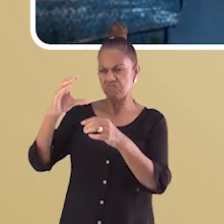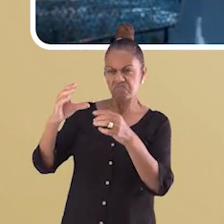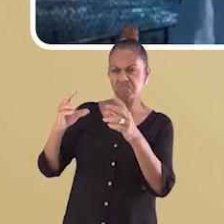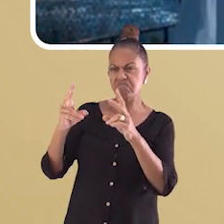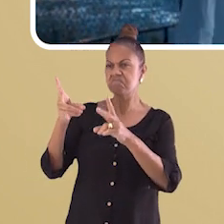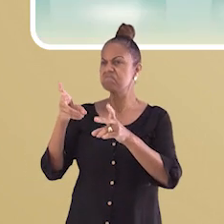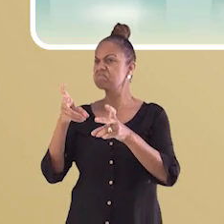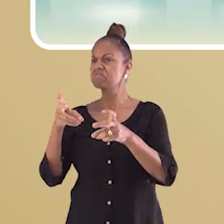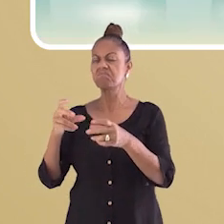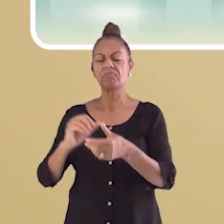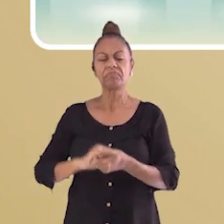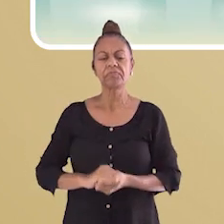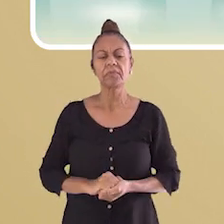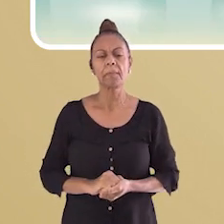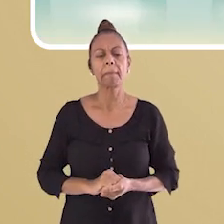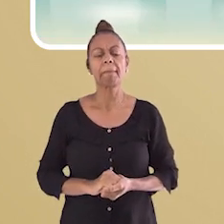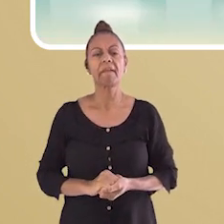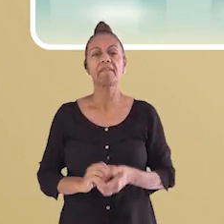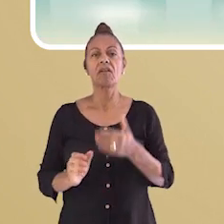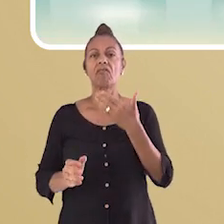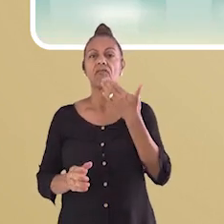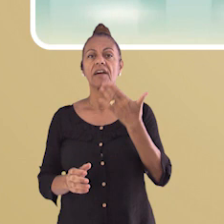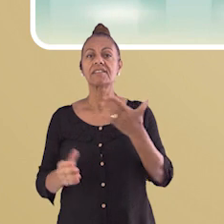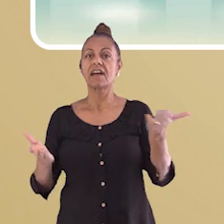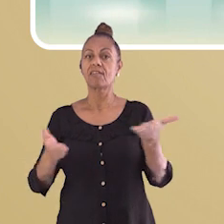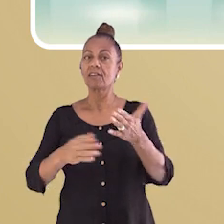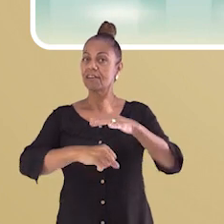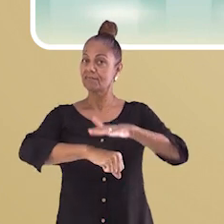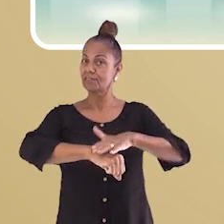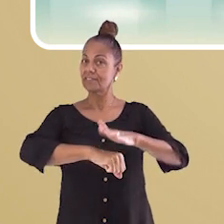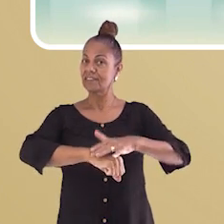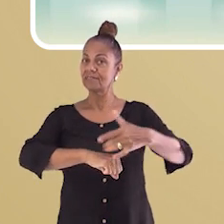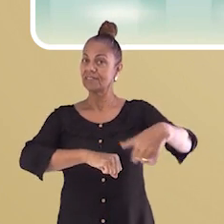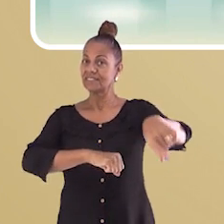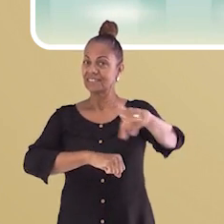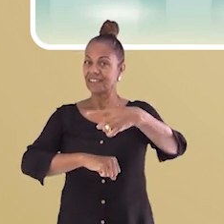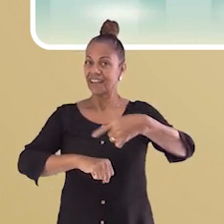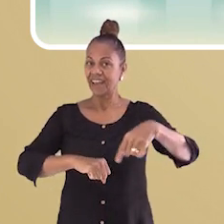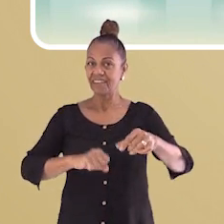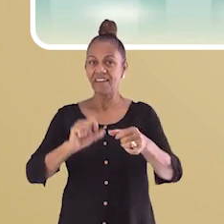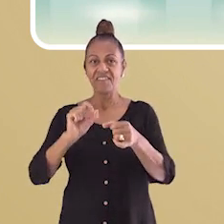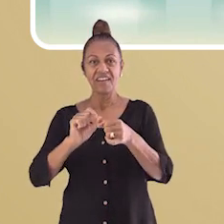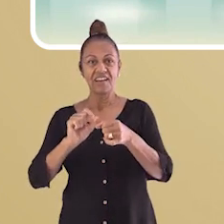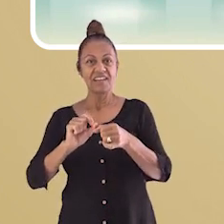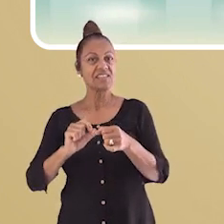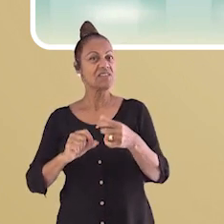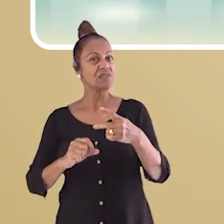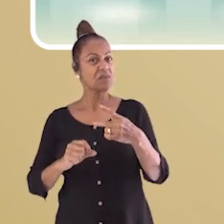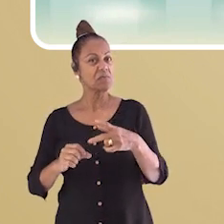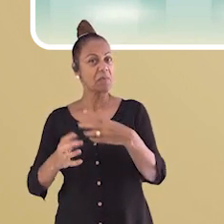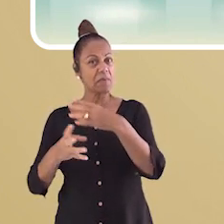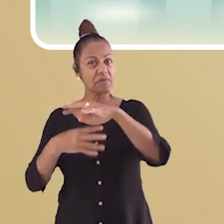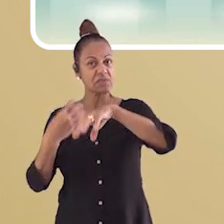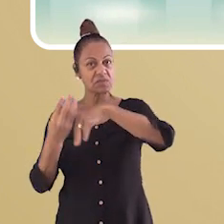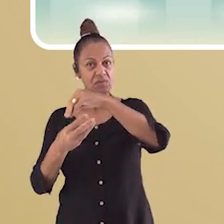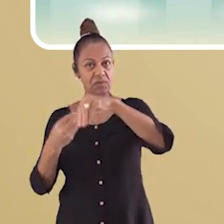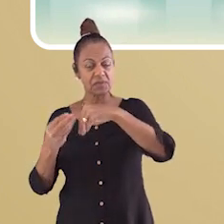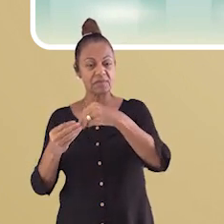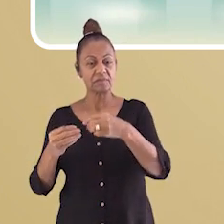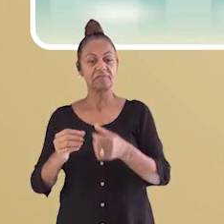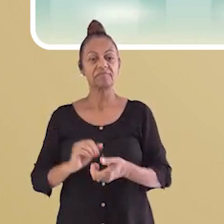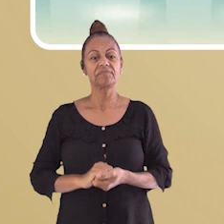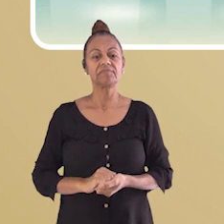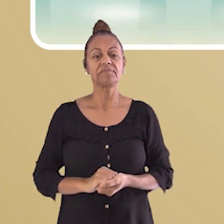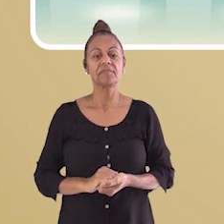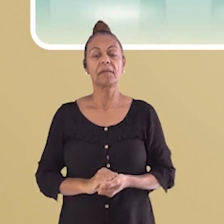Fácil, não é mesmo? Agora é sua vez. Faça suas próprias misturas. Teste as que vimos aqui no vídeo e vamos experimentar